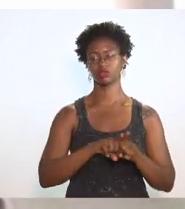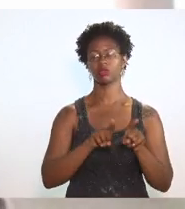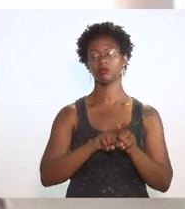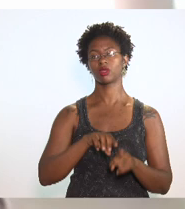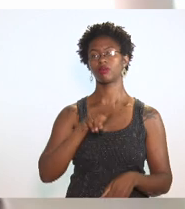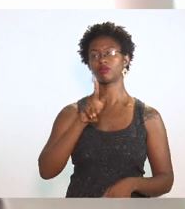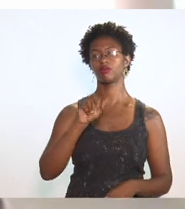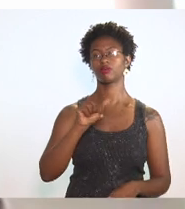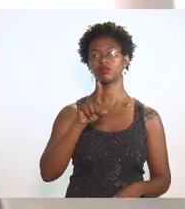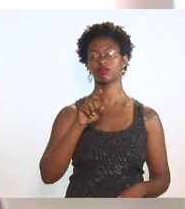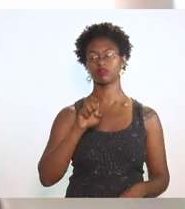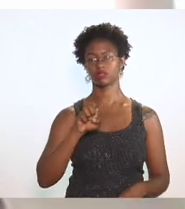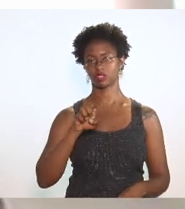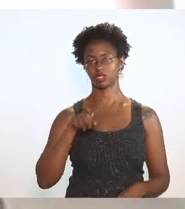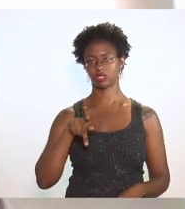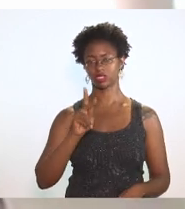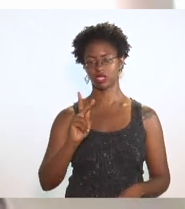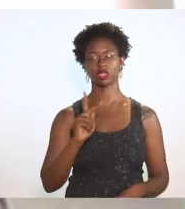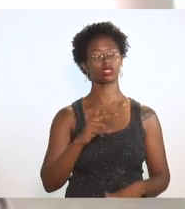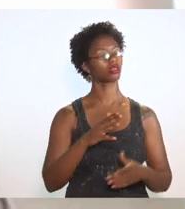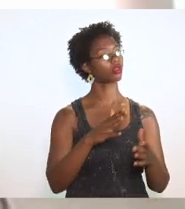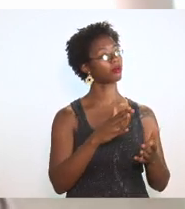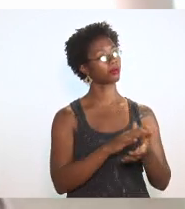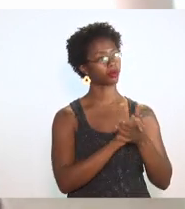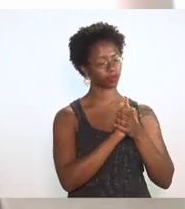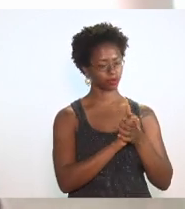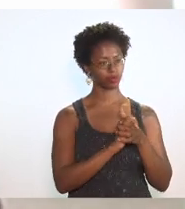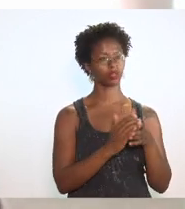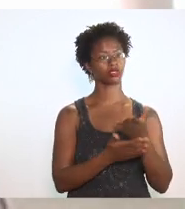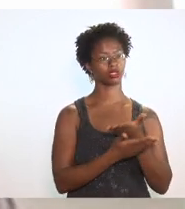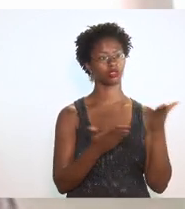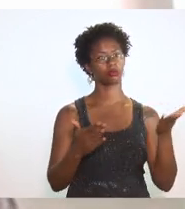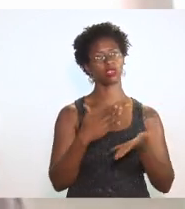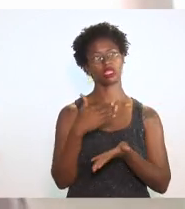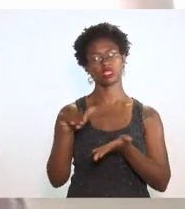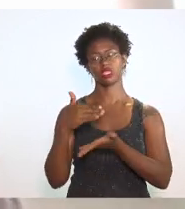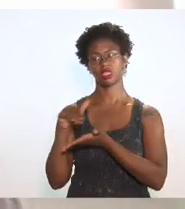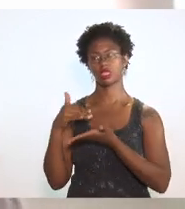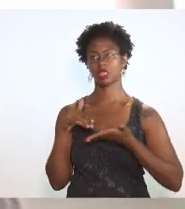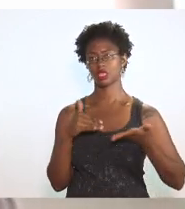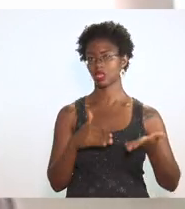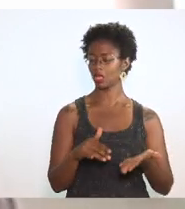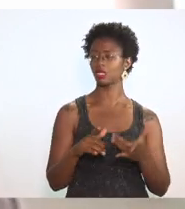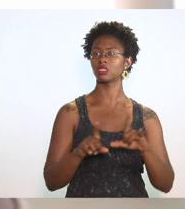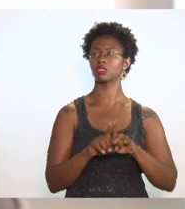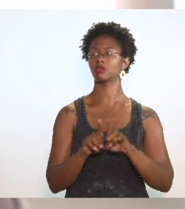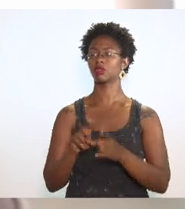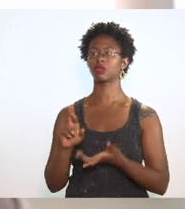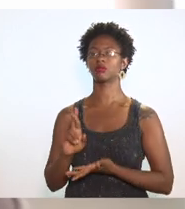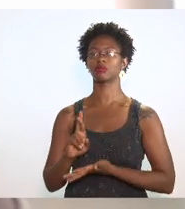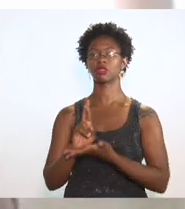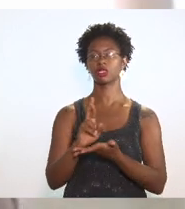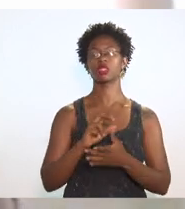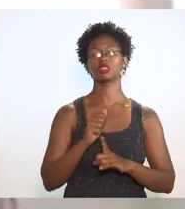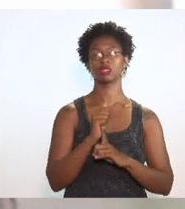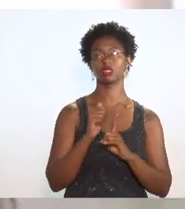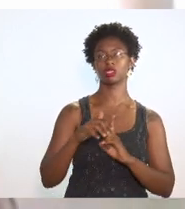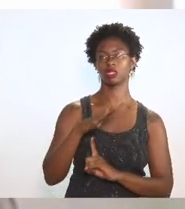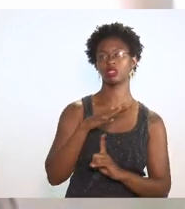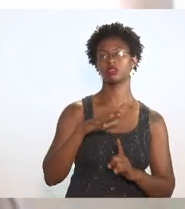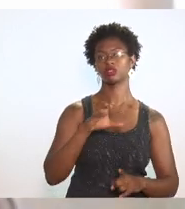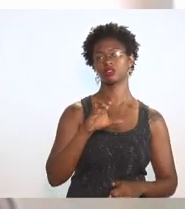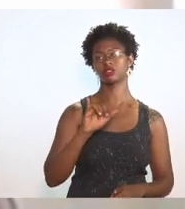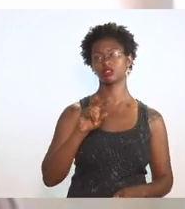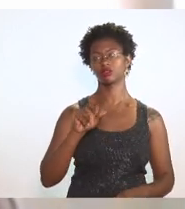os presentes colegas do Executivo, das secretarias, também os representantes da Sociedade Civil Organizada, da